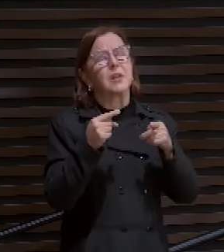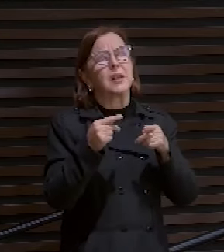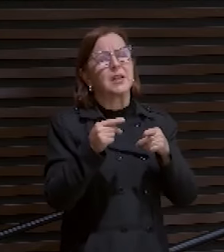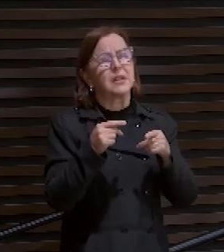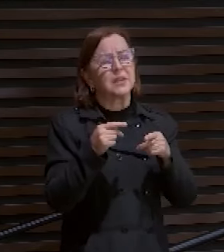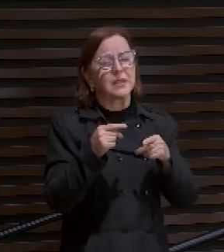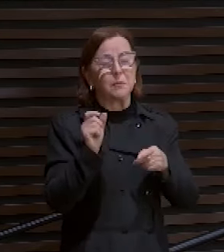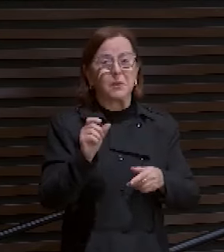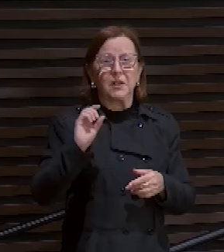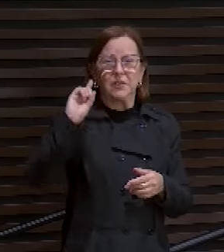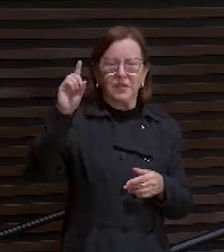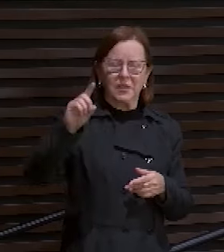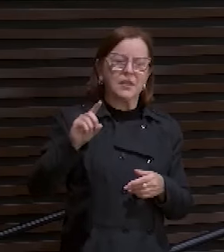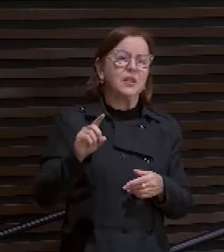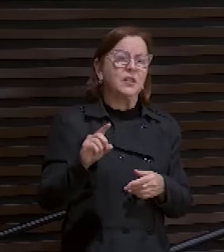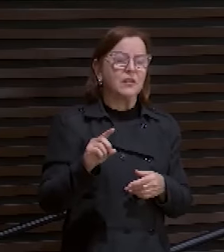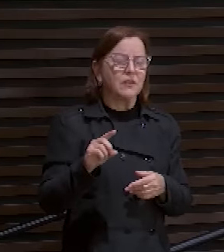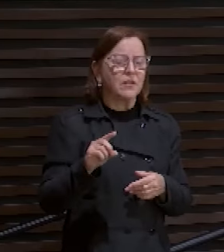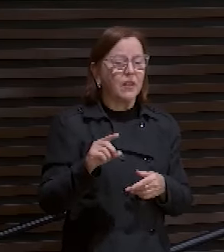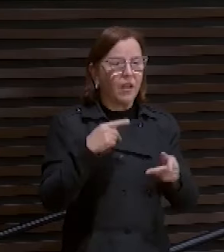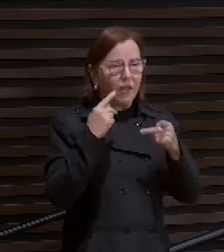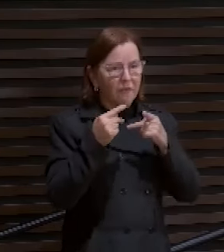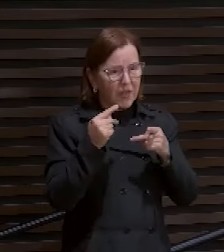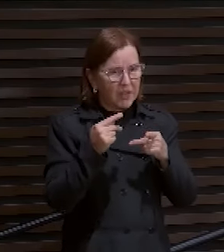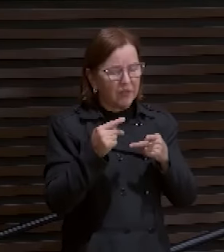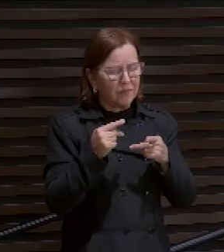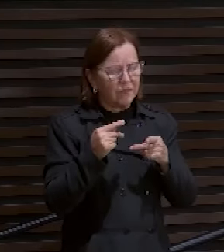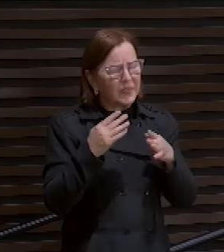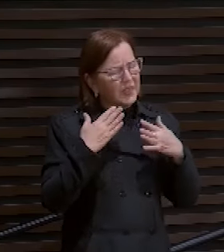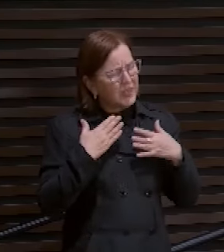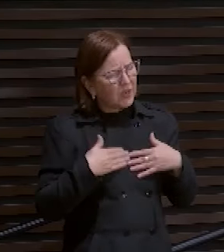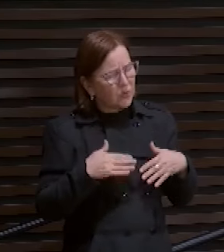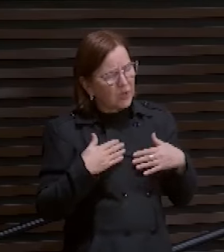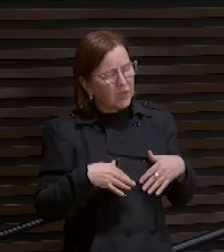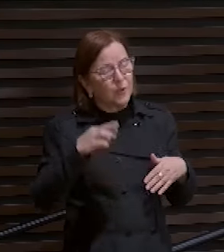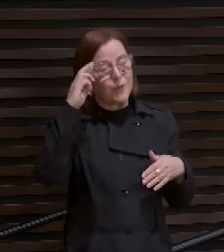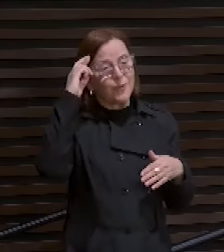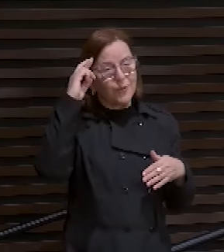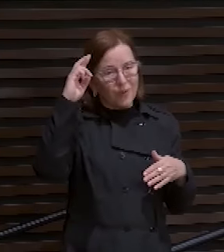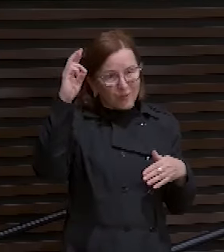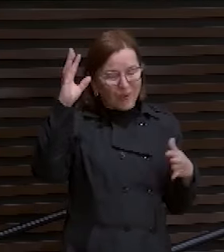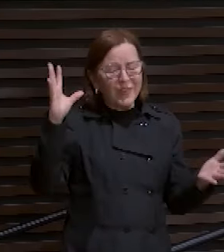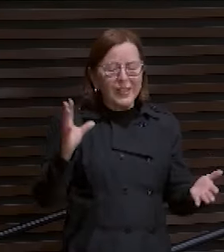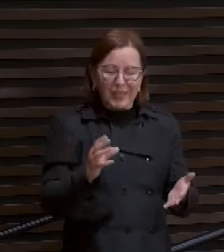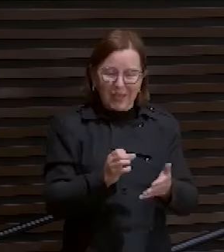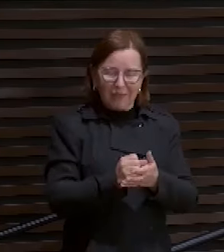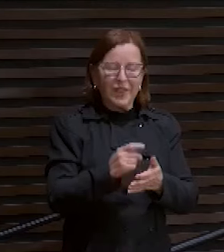Fica tranquilo. Que o Senhor há de alcançá-la para a glória dele.